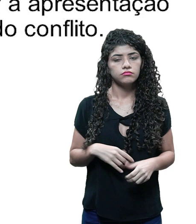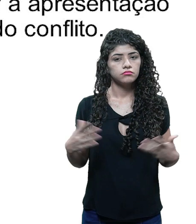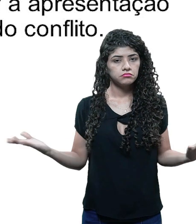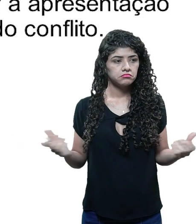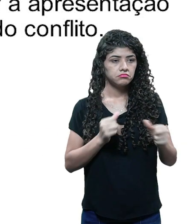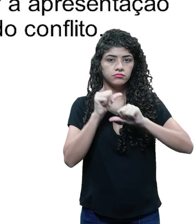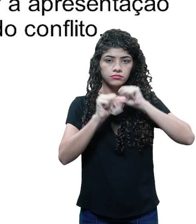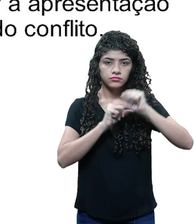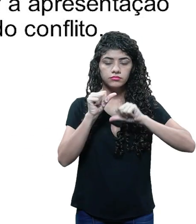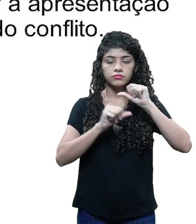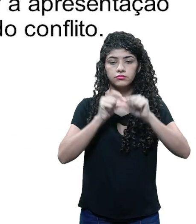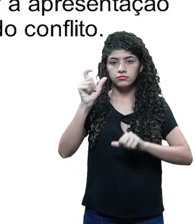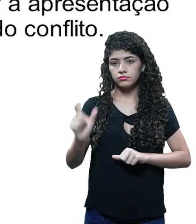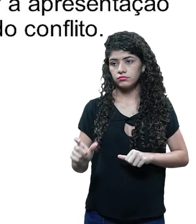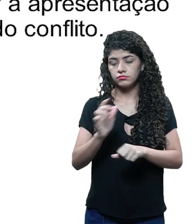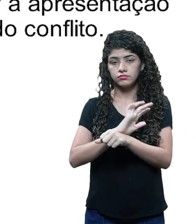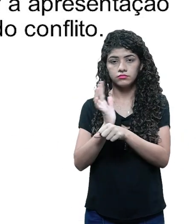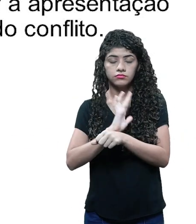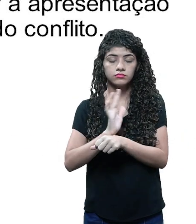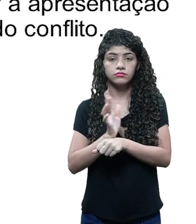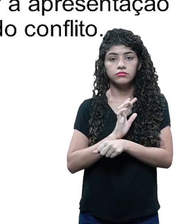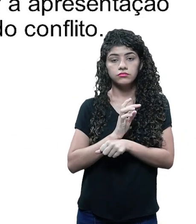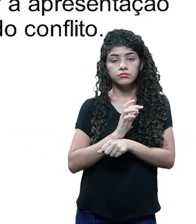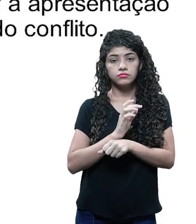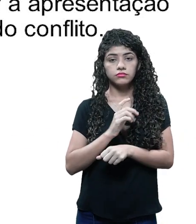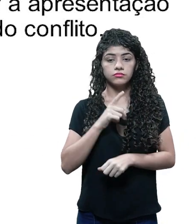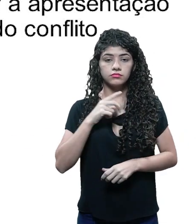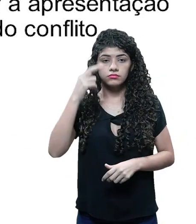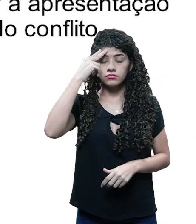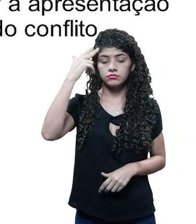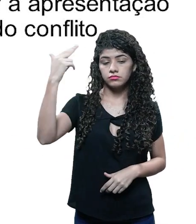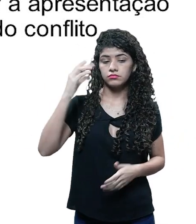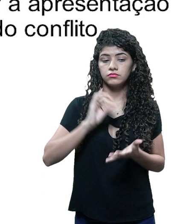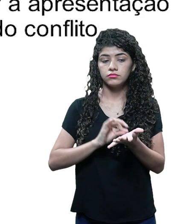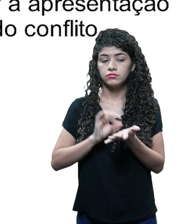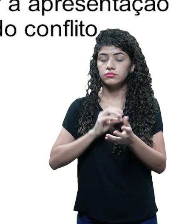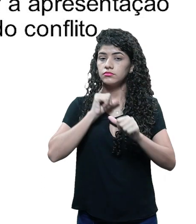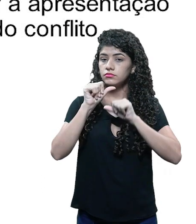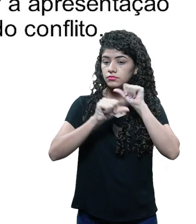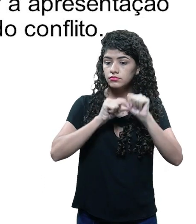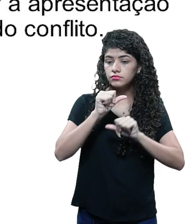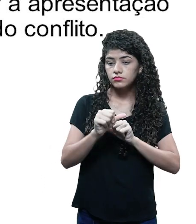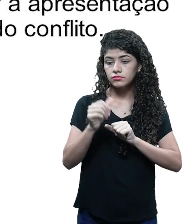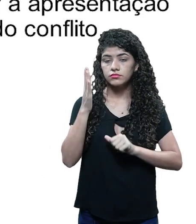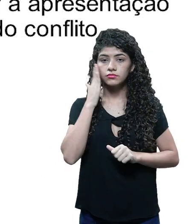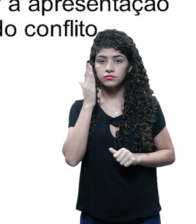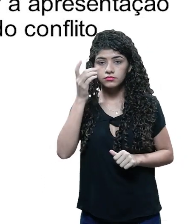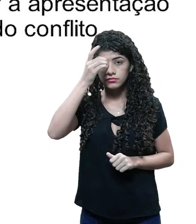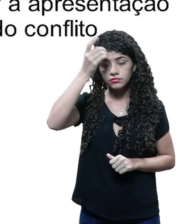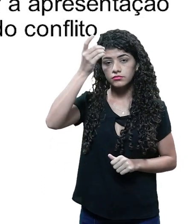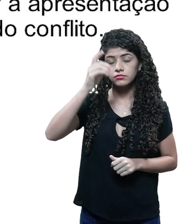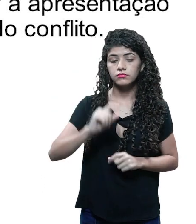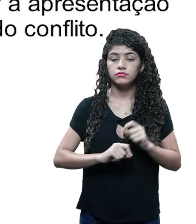algo transformado, certo? Seja um filme, seja em uma história mesmo, e transforme essa ideia